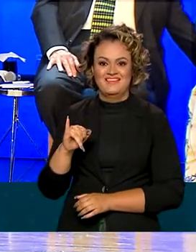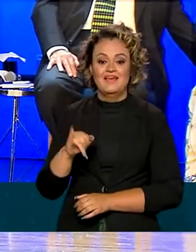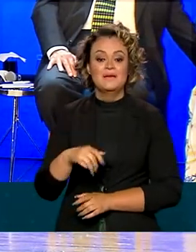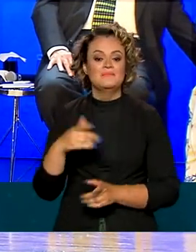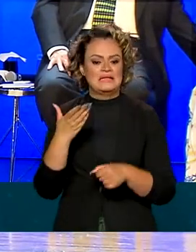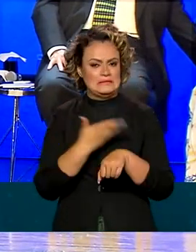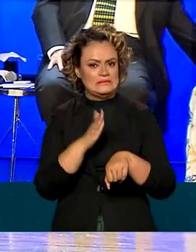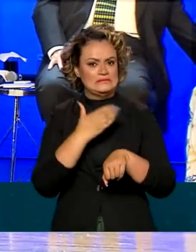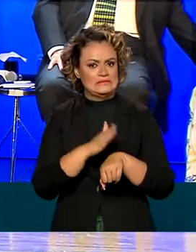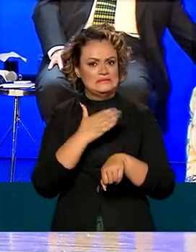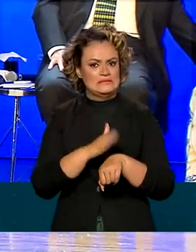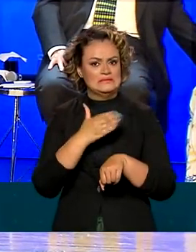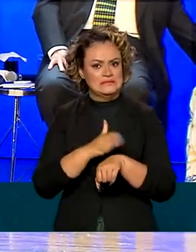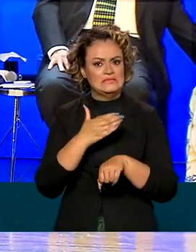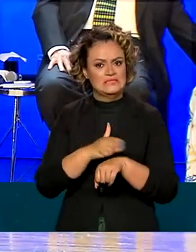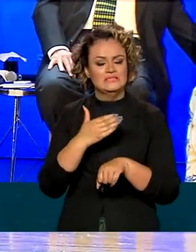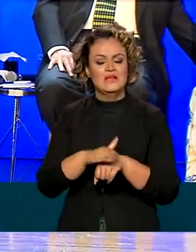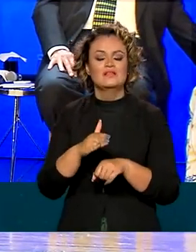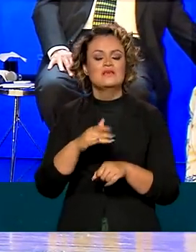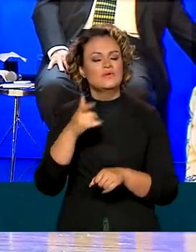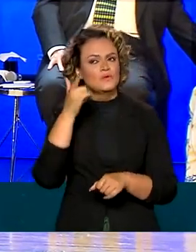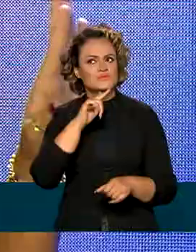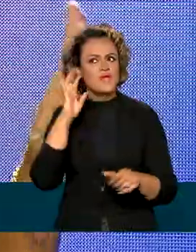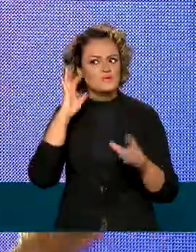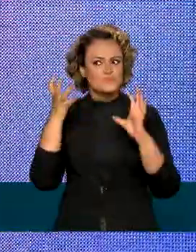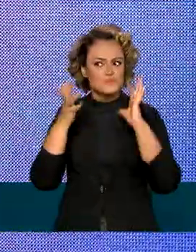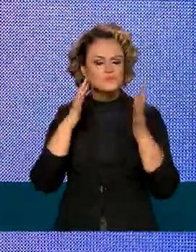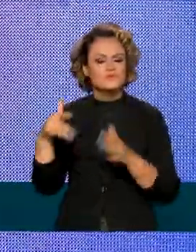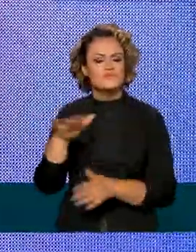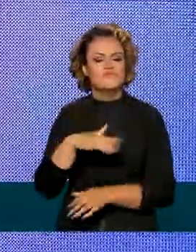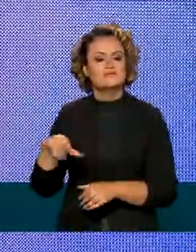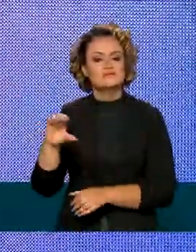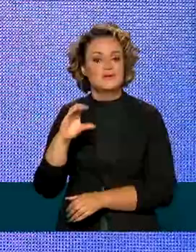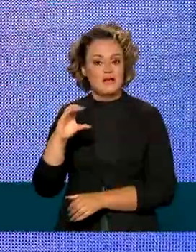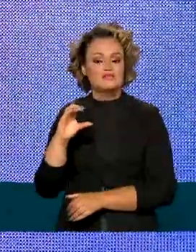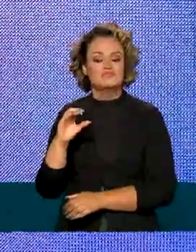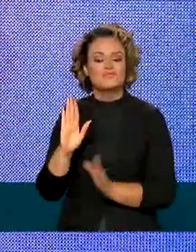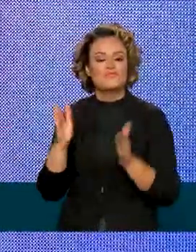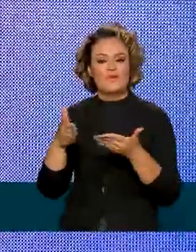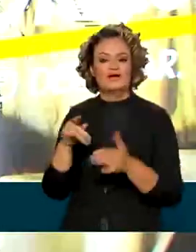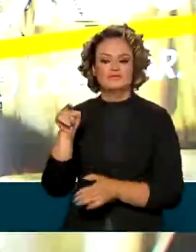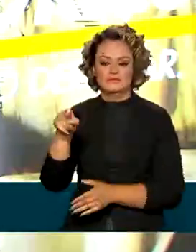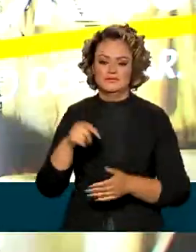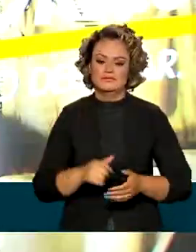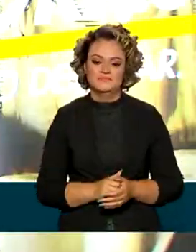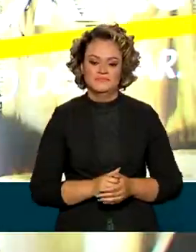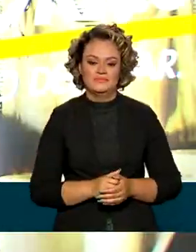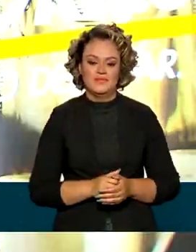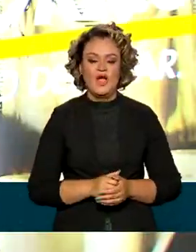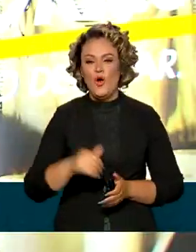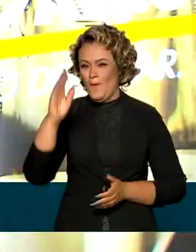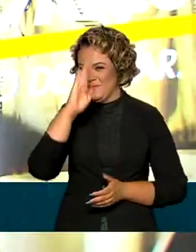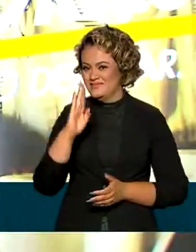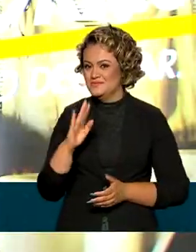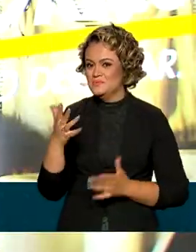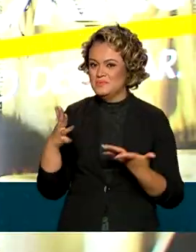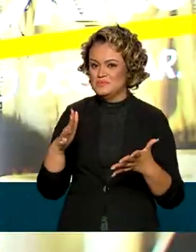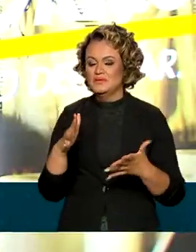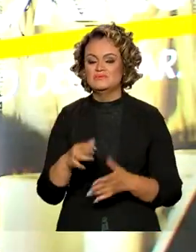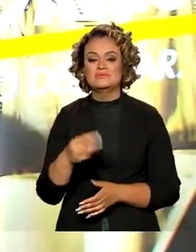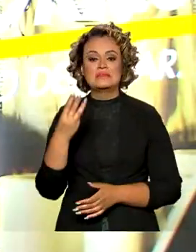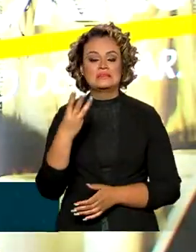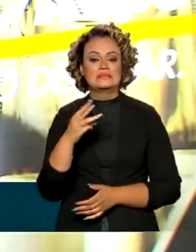capacitação e oferecer soluções de crédito específicas para elas. O Brasil tem aproximadamente